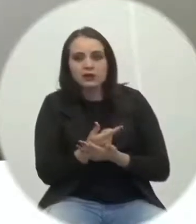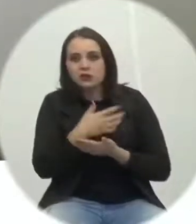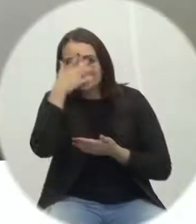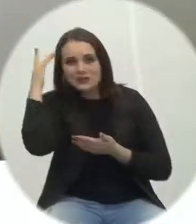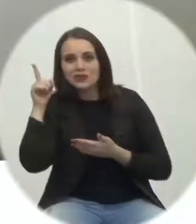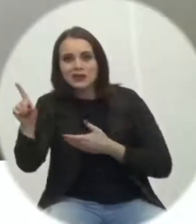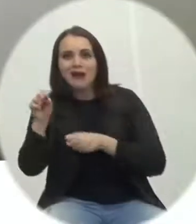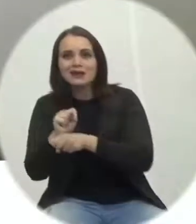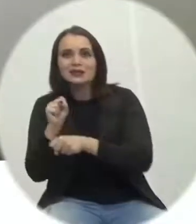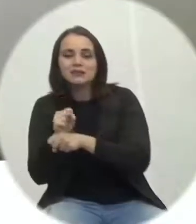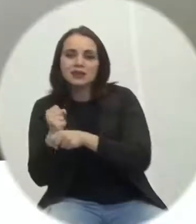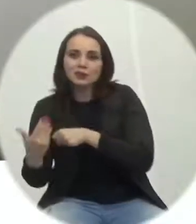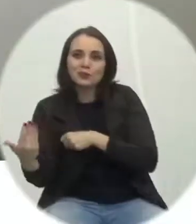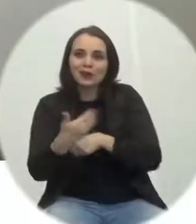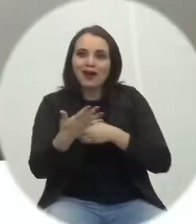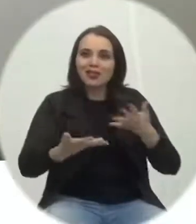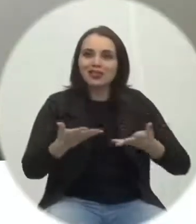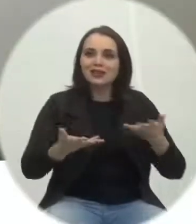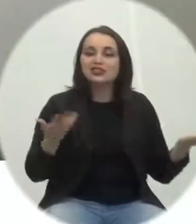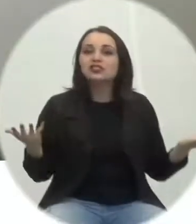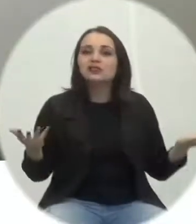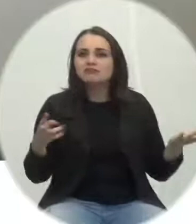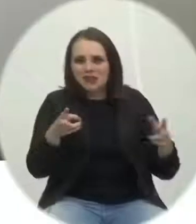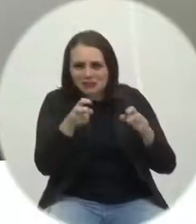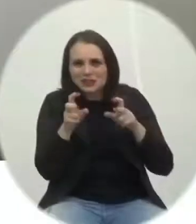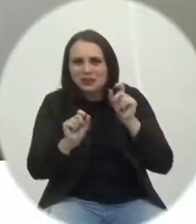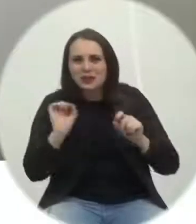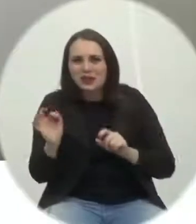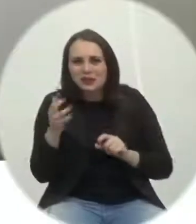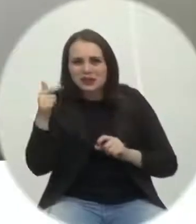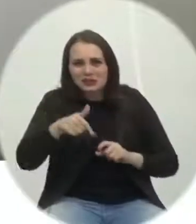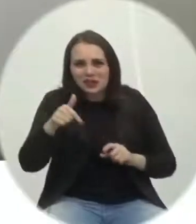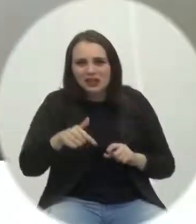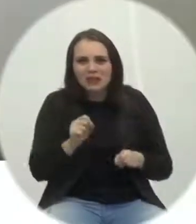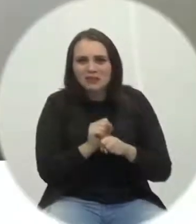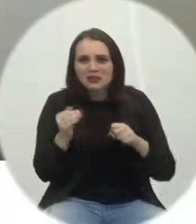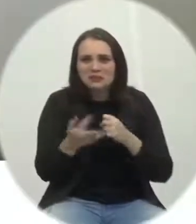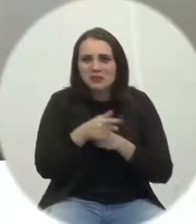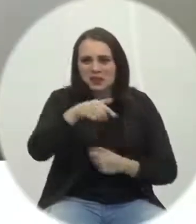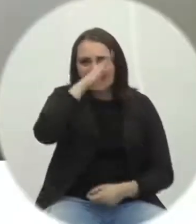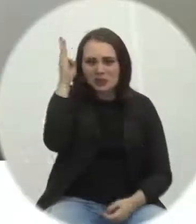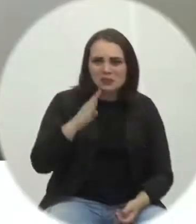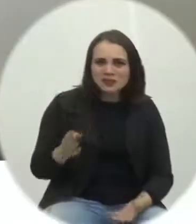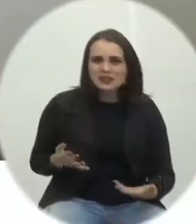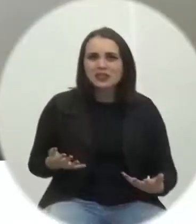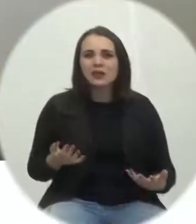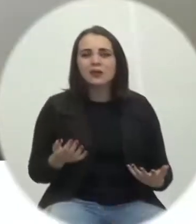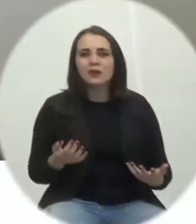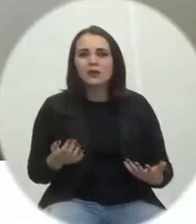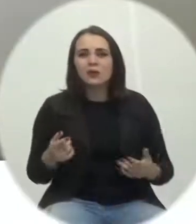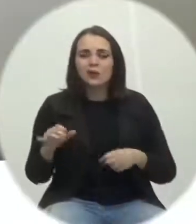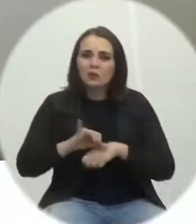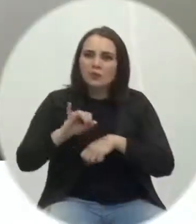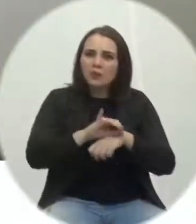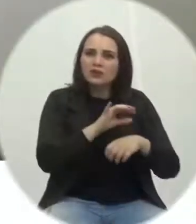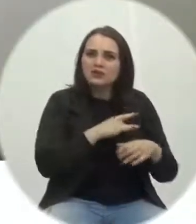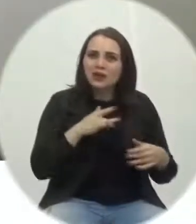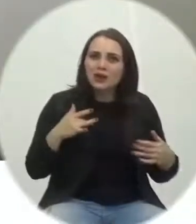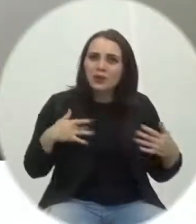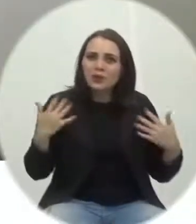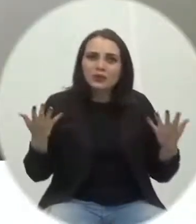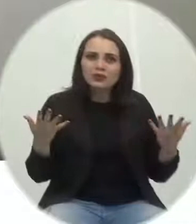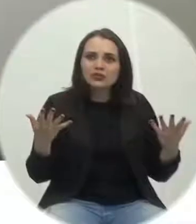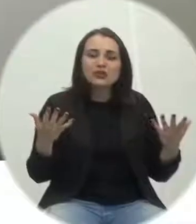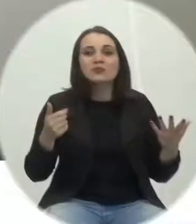gente está percebendo a situação que está acontecendo, a pandemia no Brasil, mas na nossa cidade, e as unidades de saúde. Uma senhora de